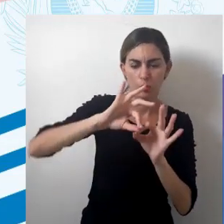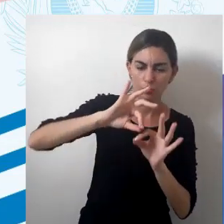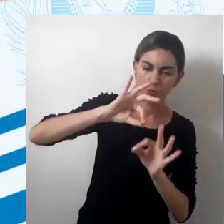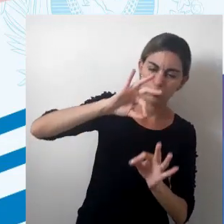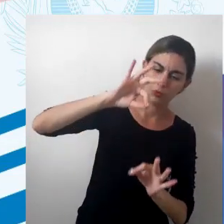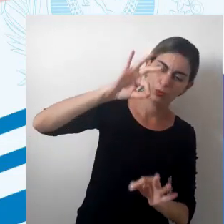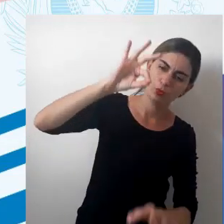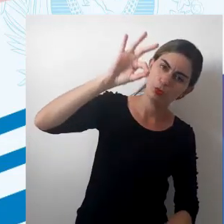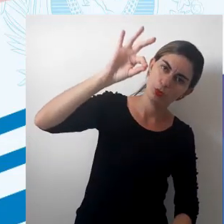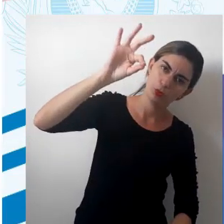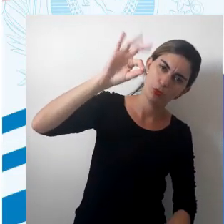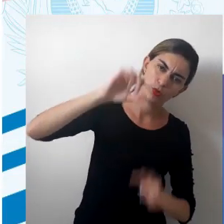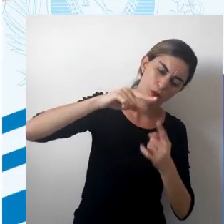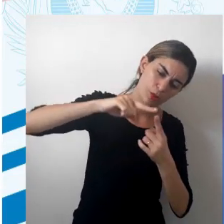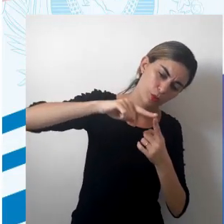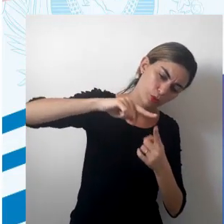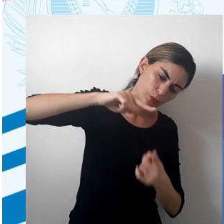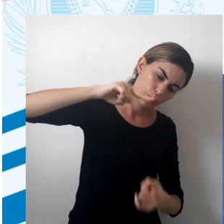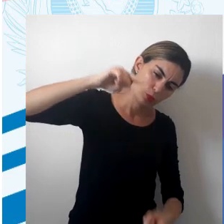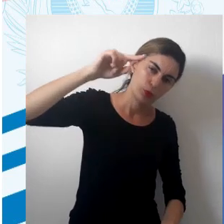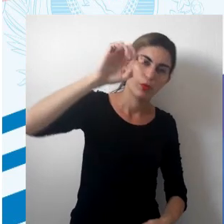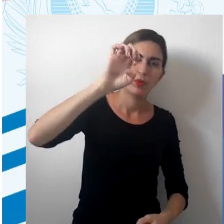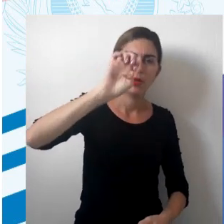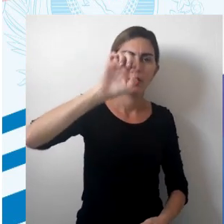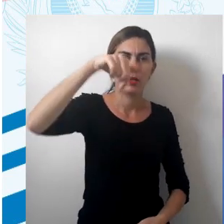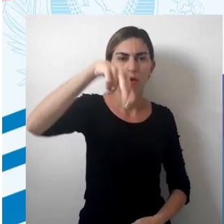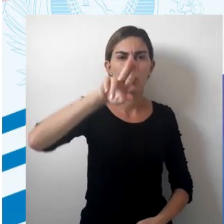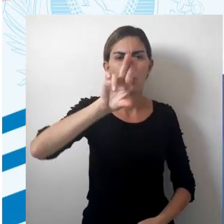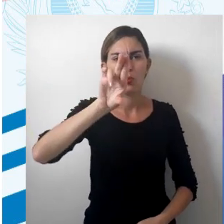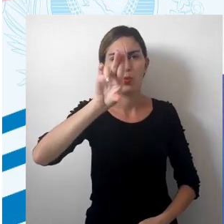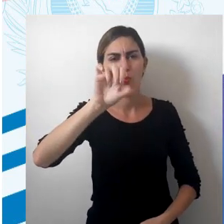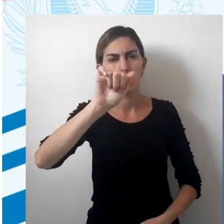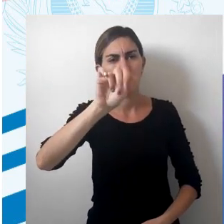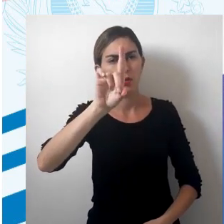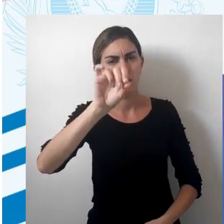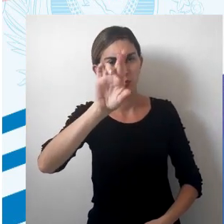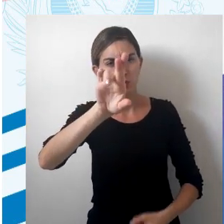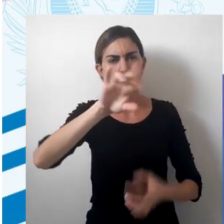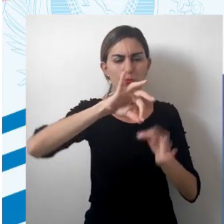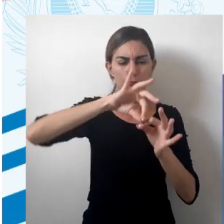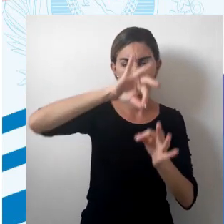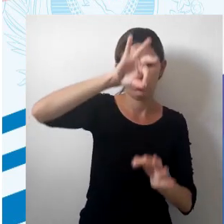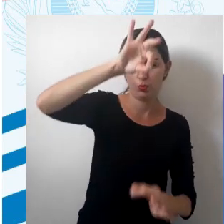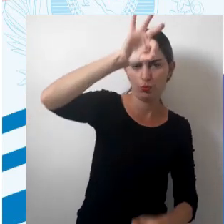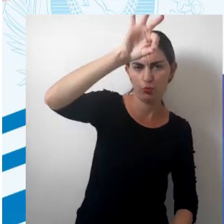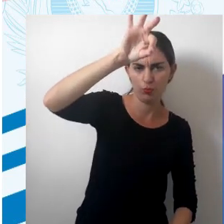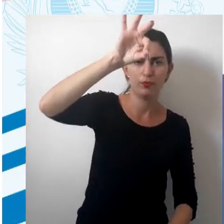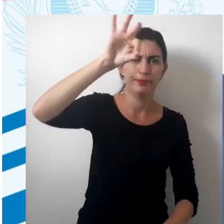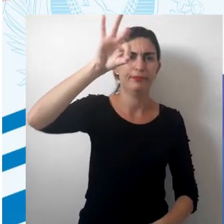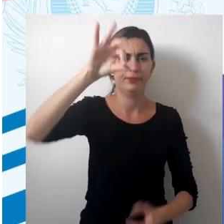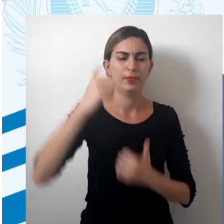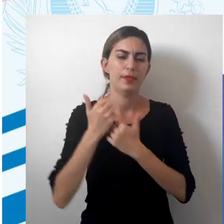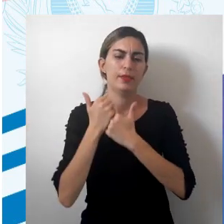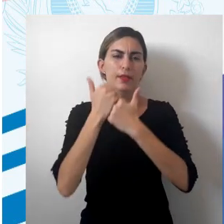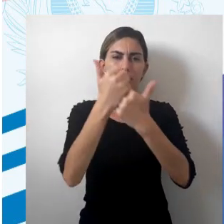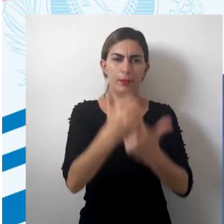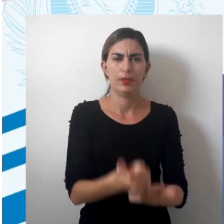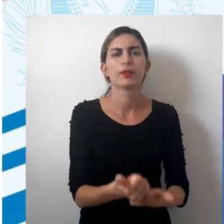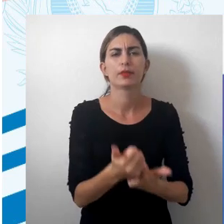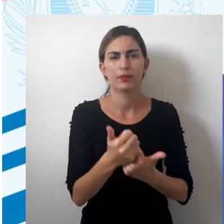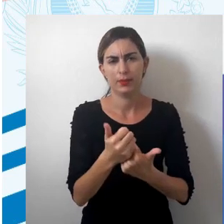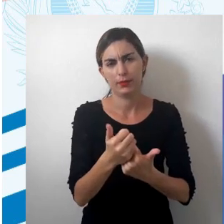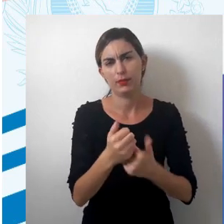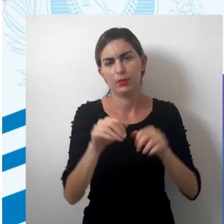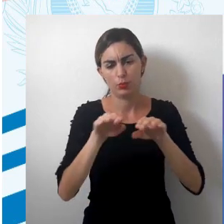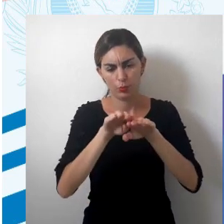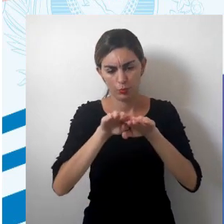aumenta, ou seja, que se distancia do Equador, essa distorção vai aumentando. Ela é a representação mais próxima